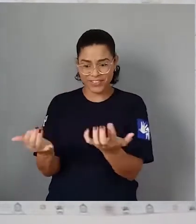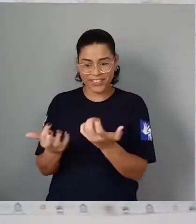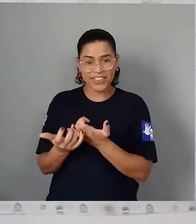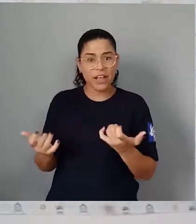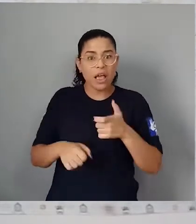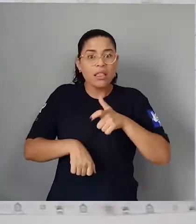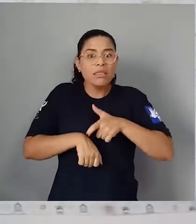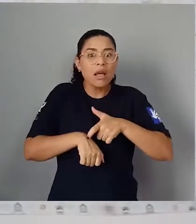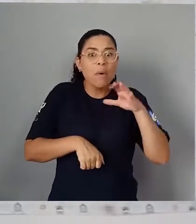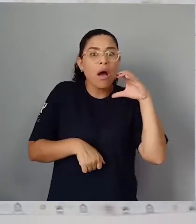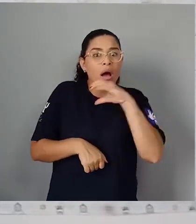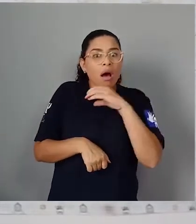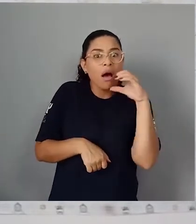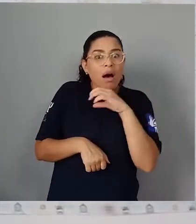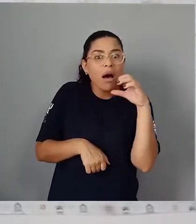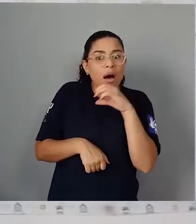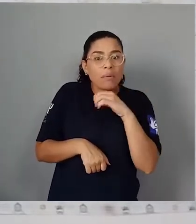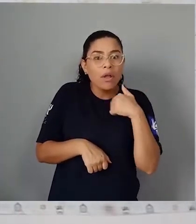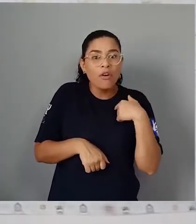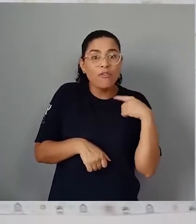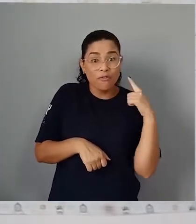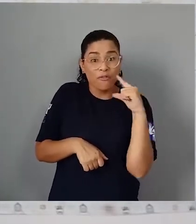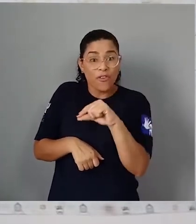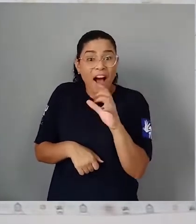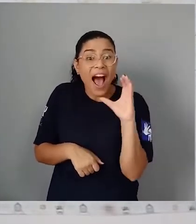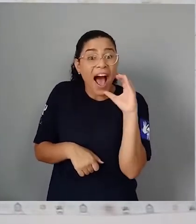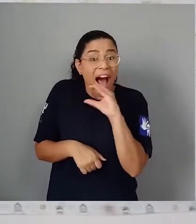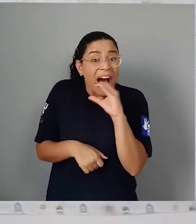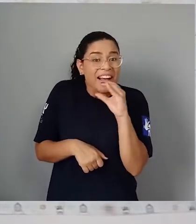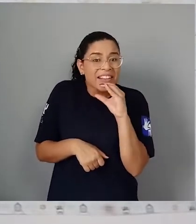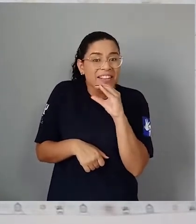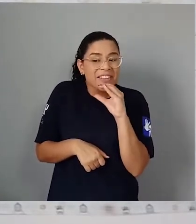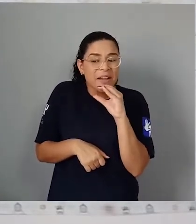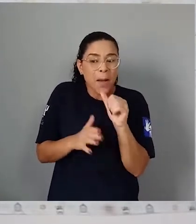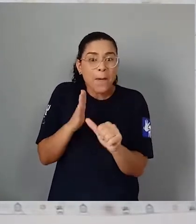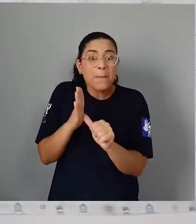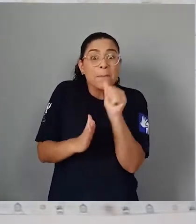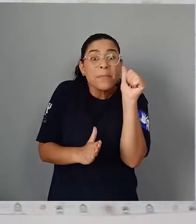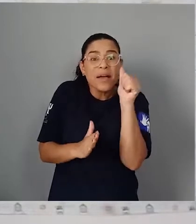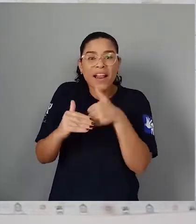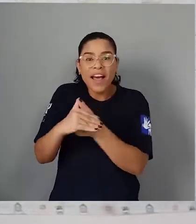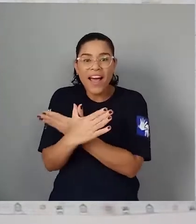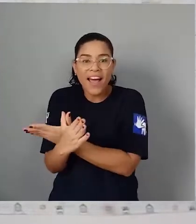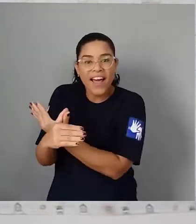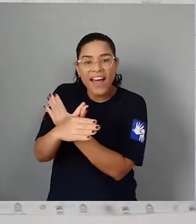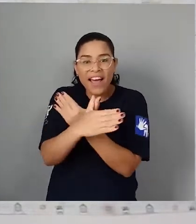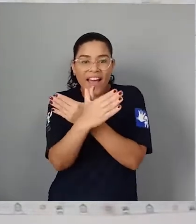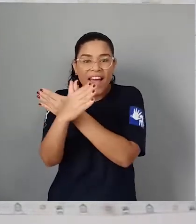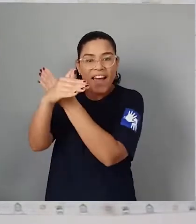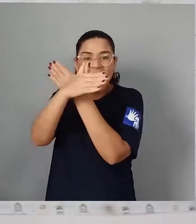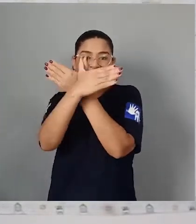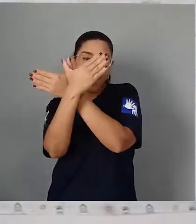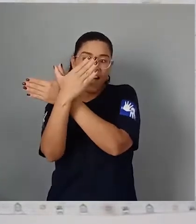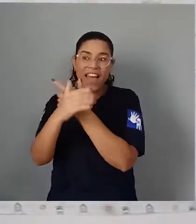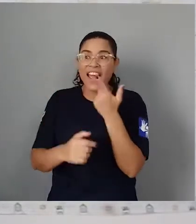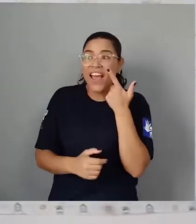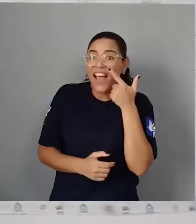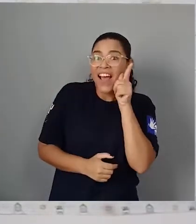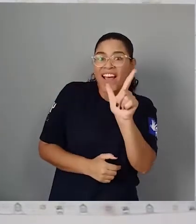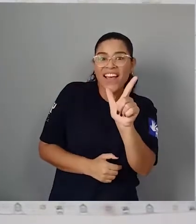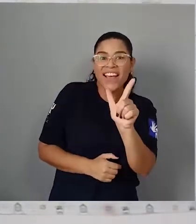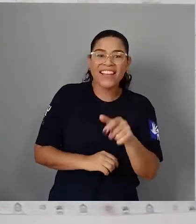eu já vou indo pra lá Talvez a primeira borboleta Já vá se apresentar A primeira